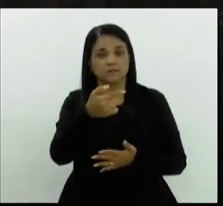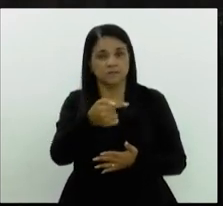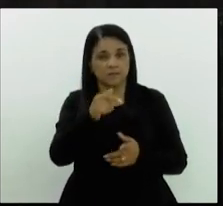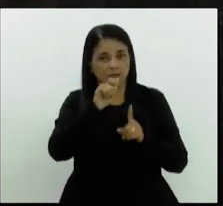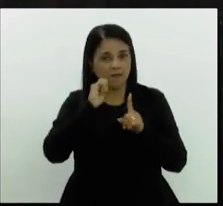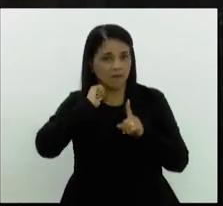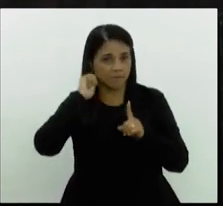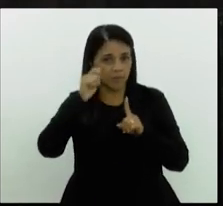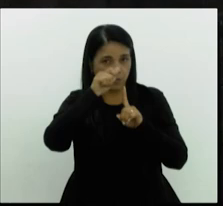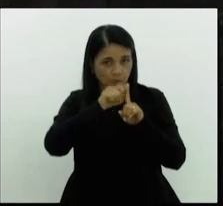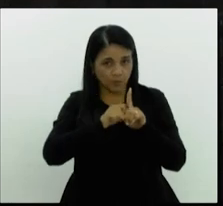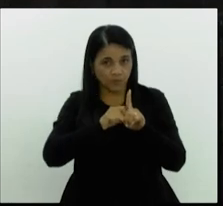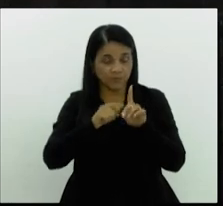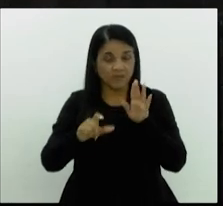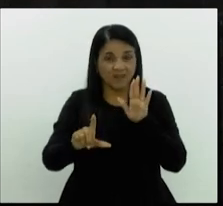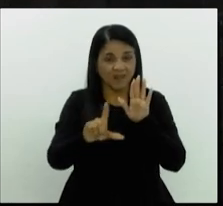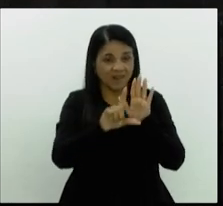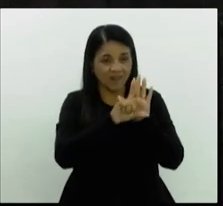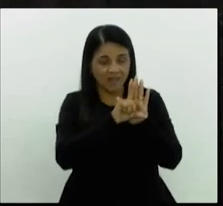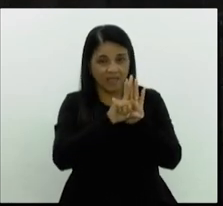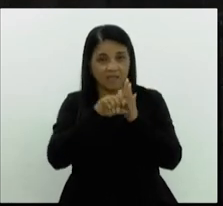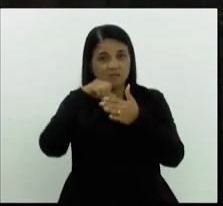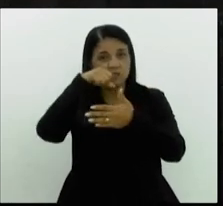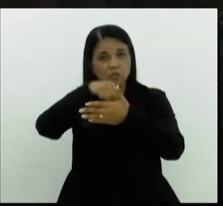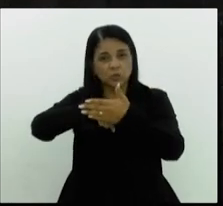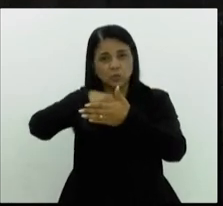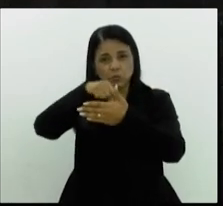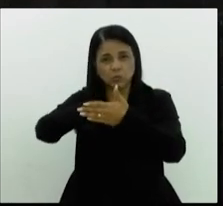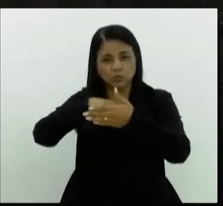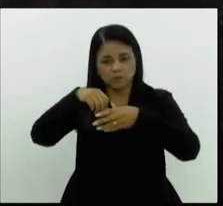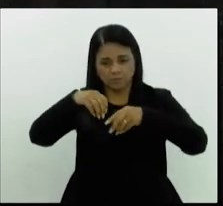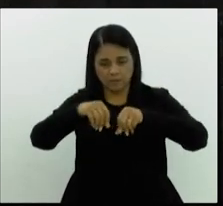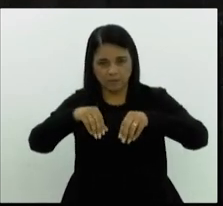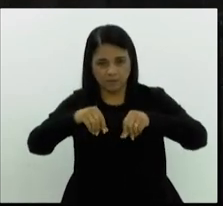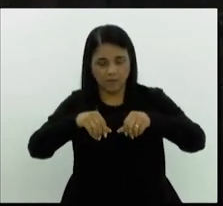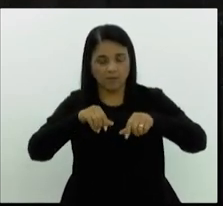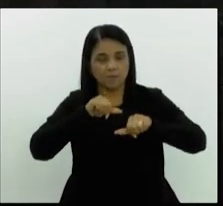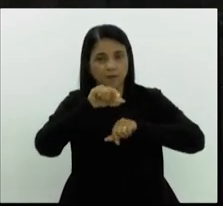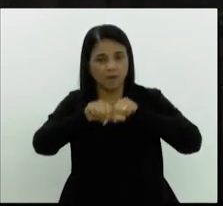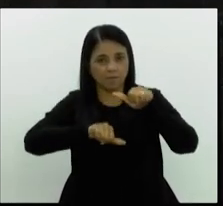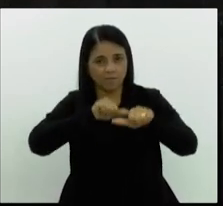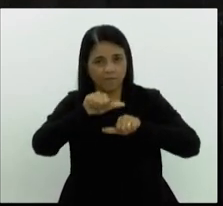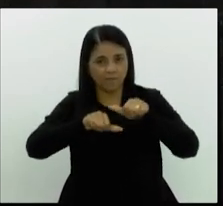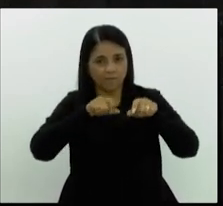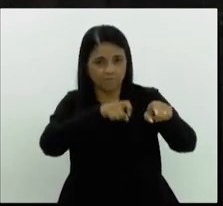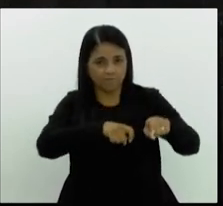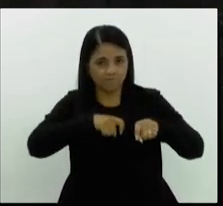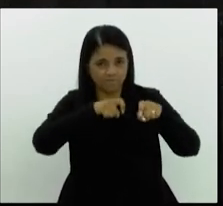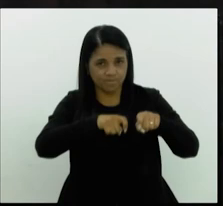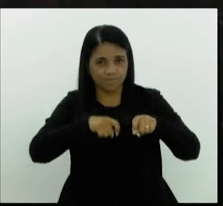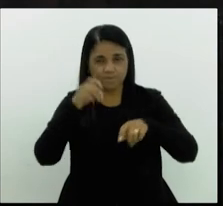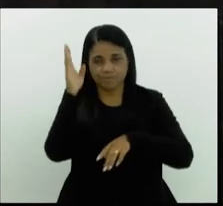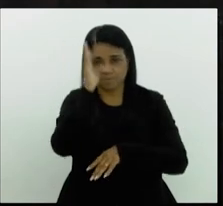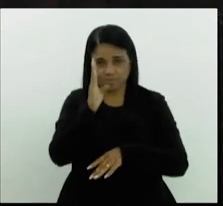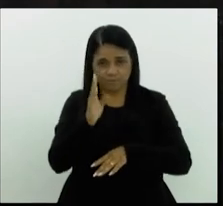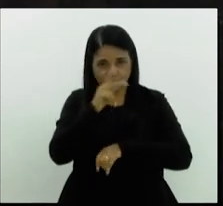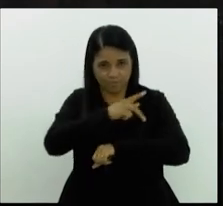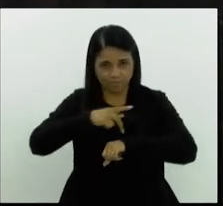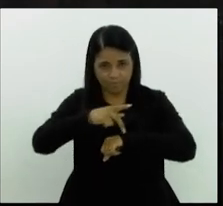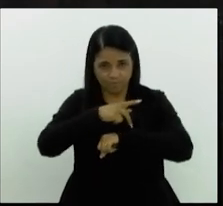é lei lutar pela terra e pela reforma agrária no nosso país, no Brasil.